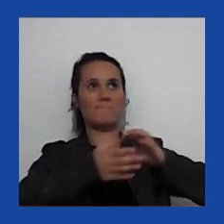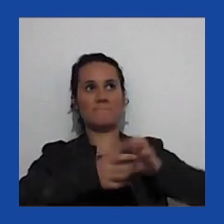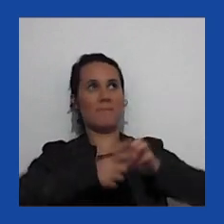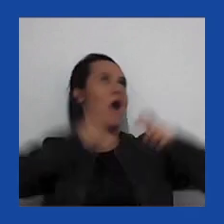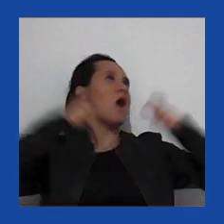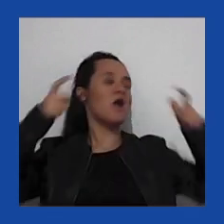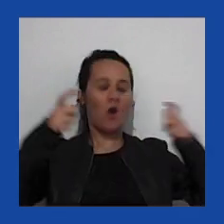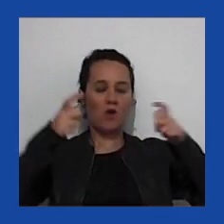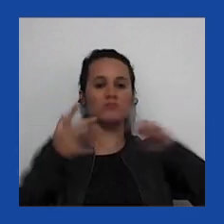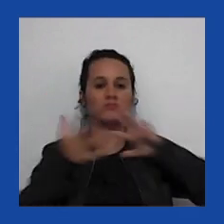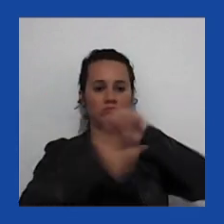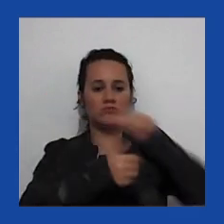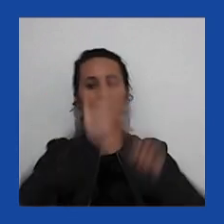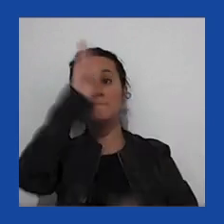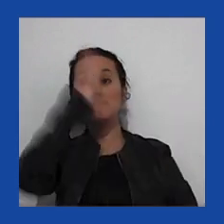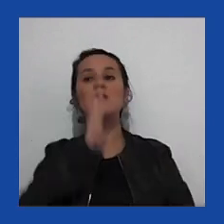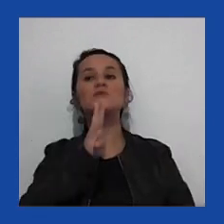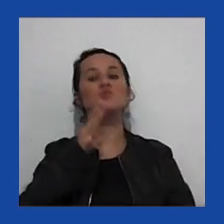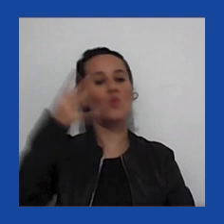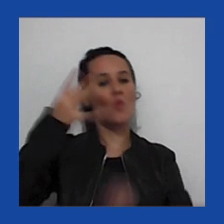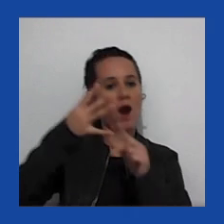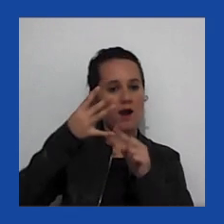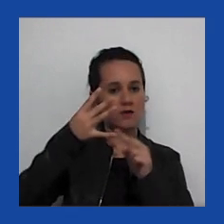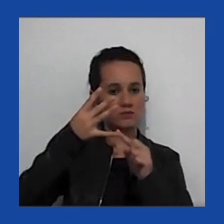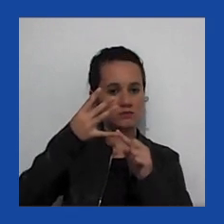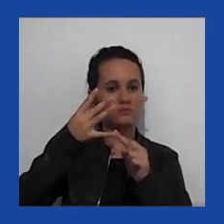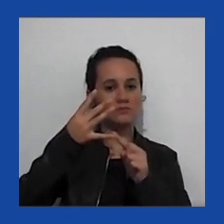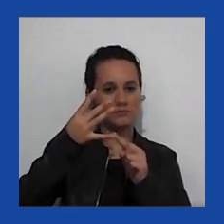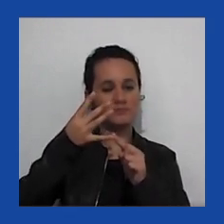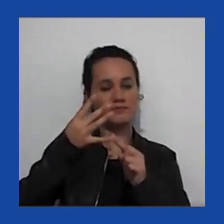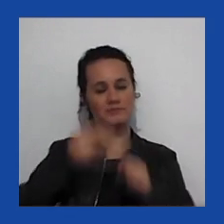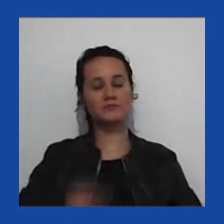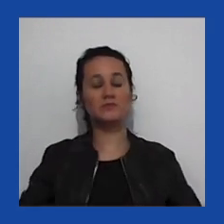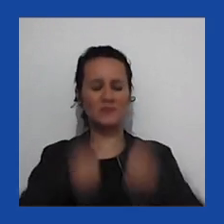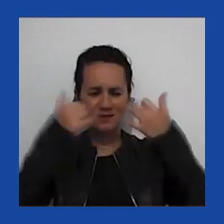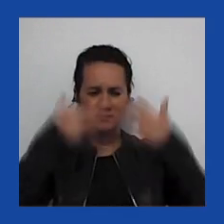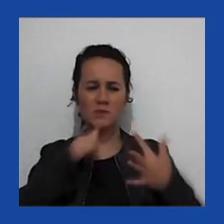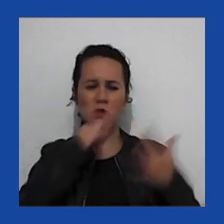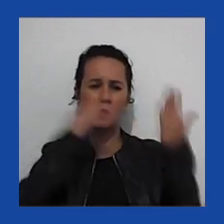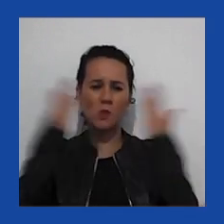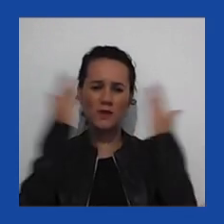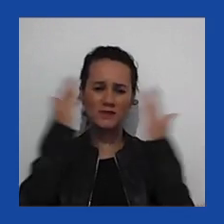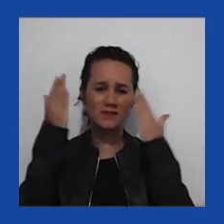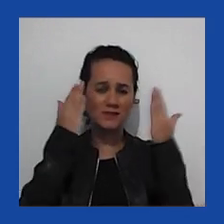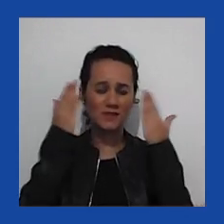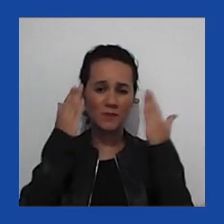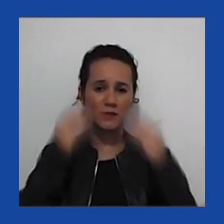que também é importante, então esse exemplo dessa democracia